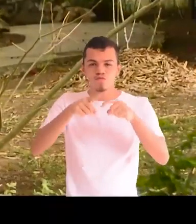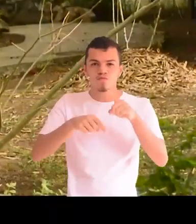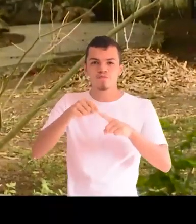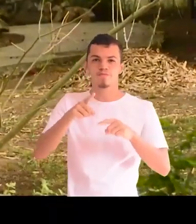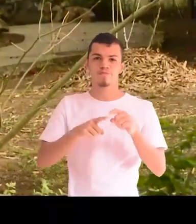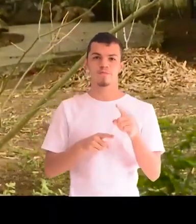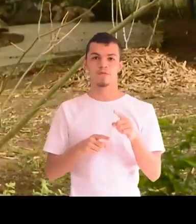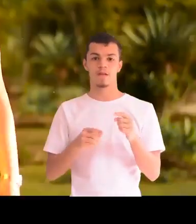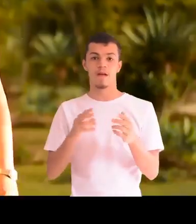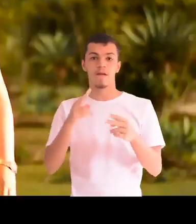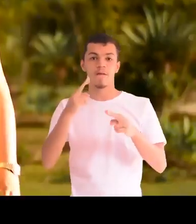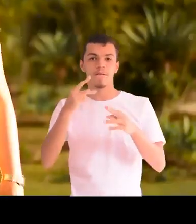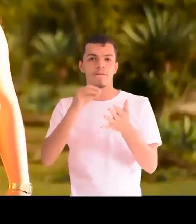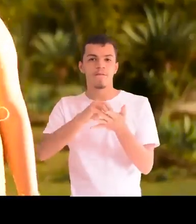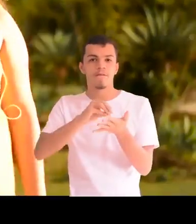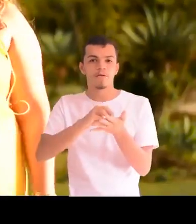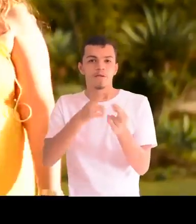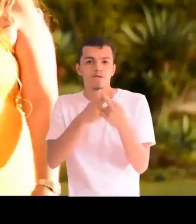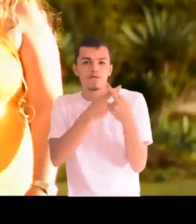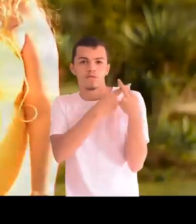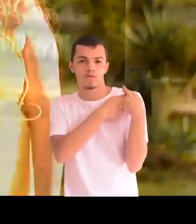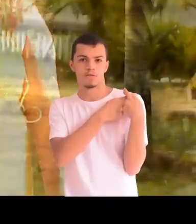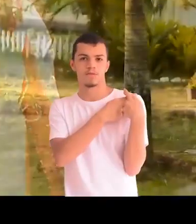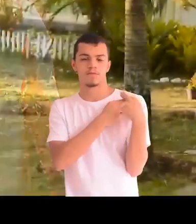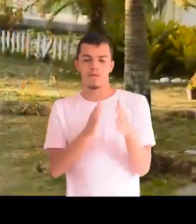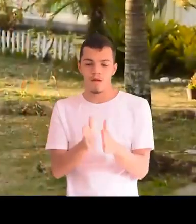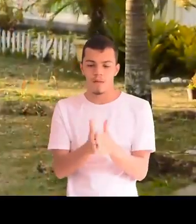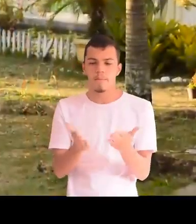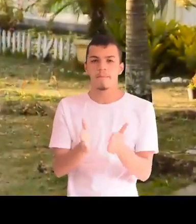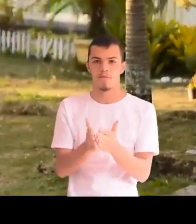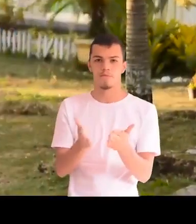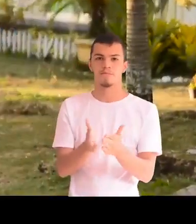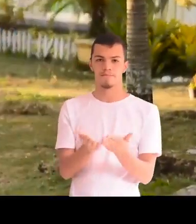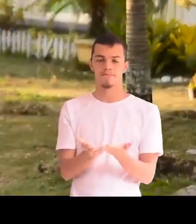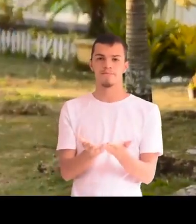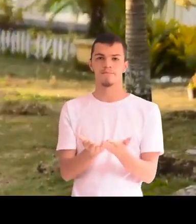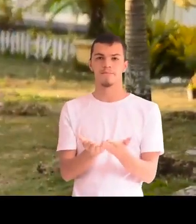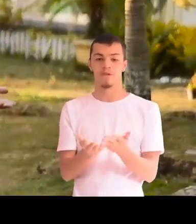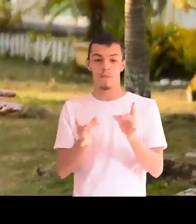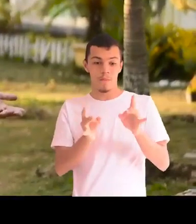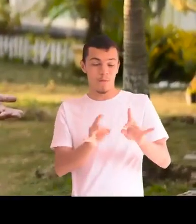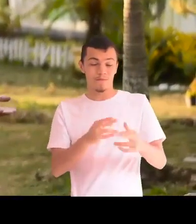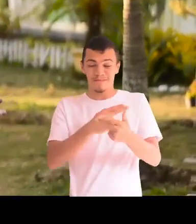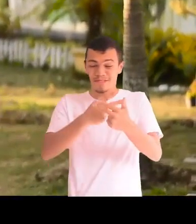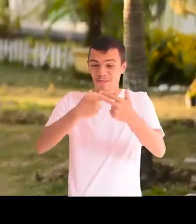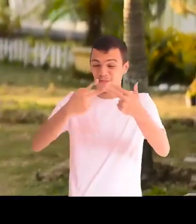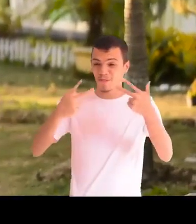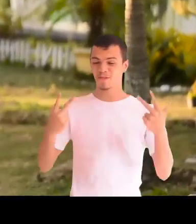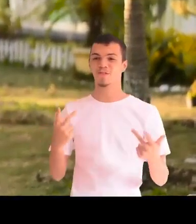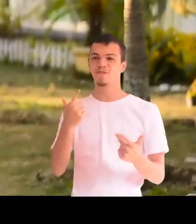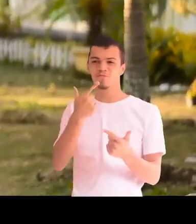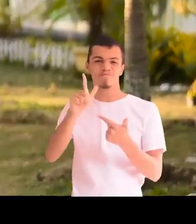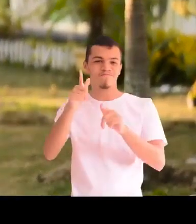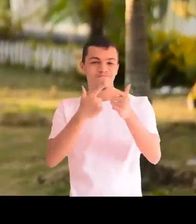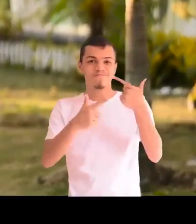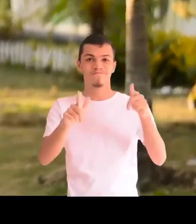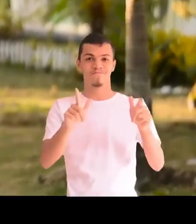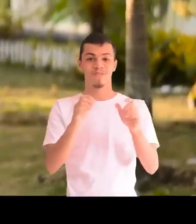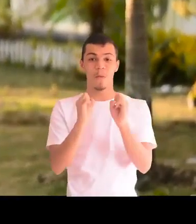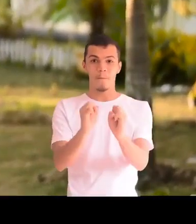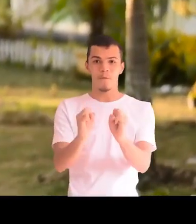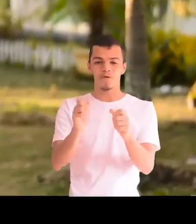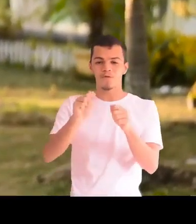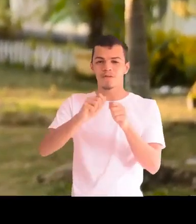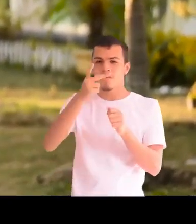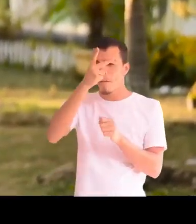negligência, pobreza. Estes e tantos outros fatores podem